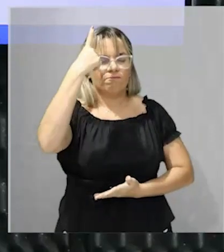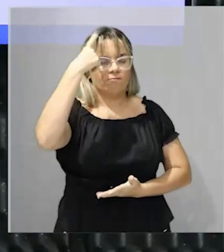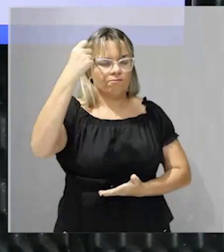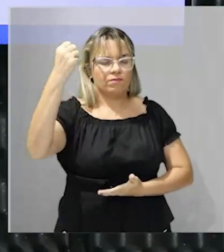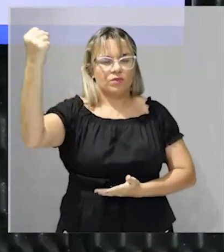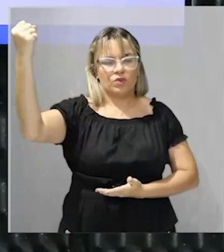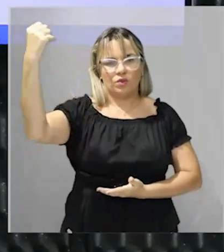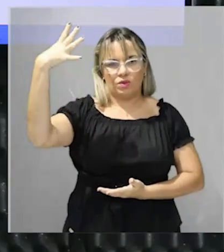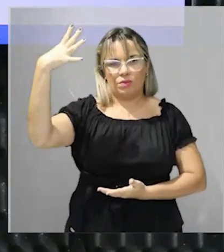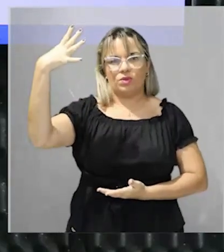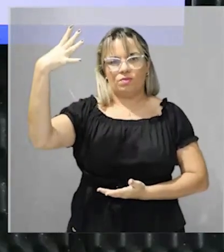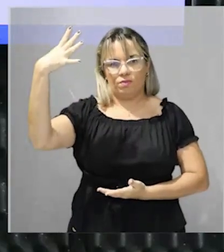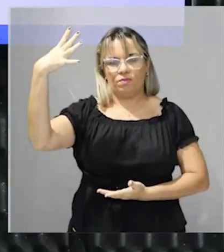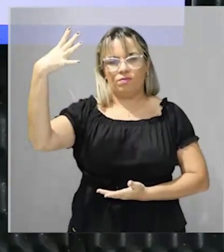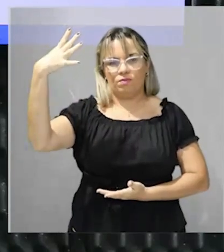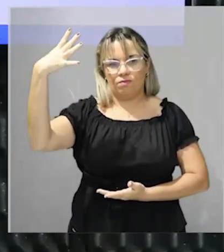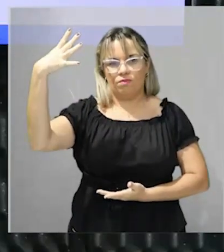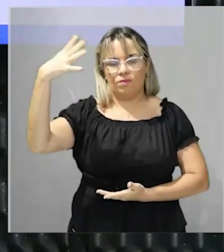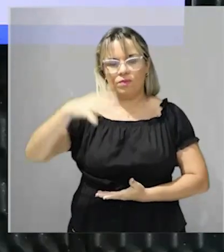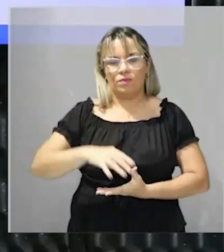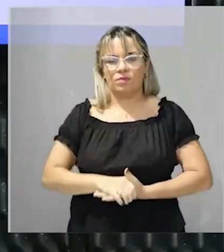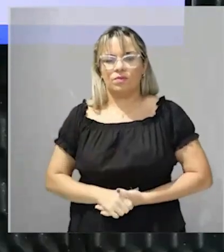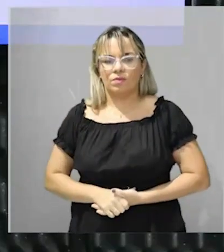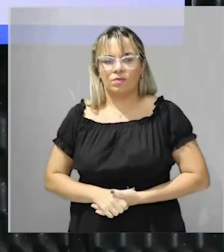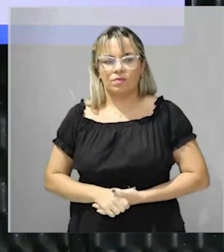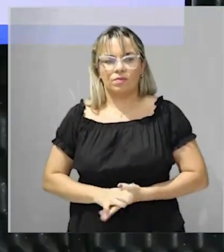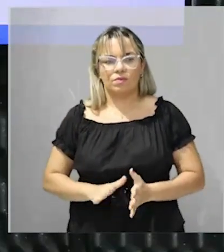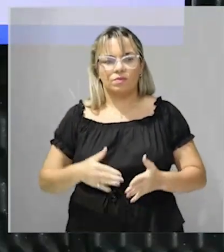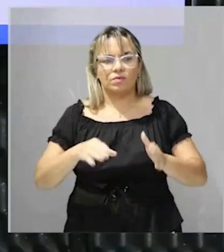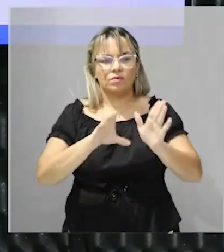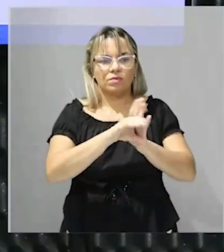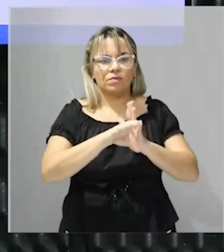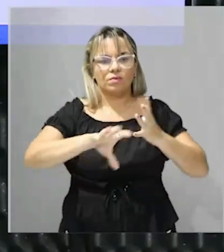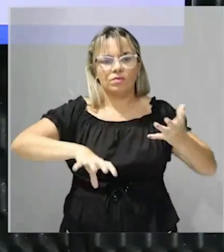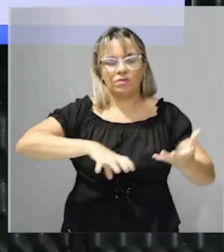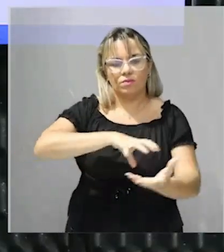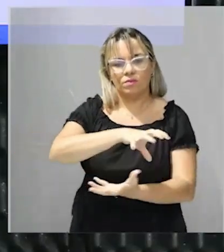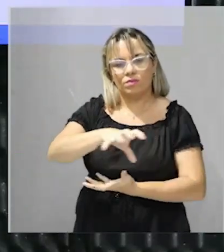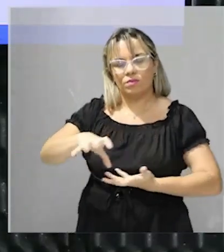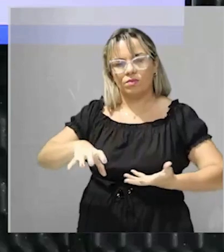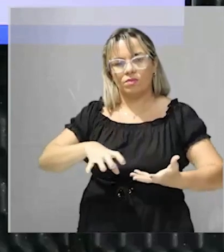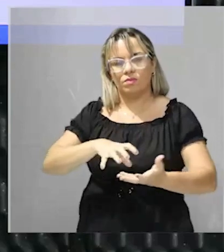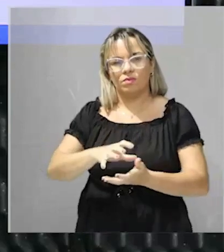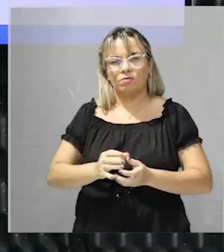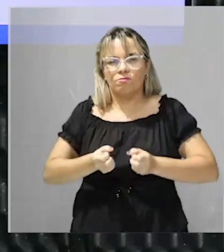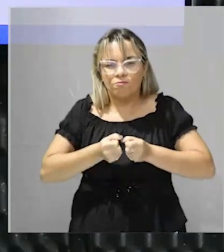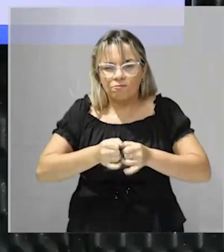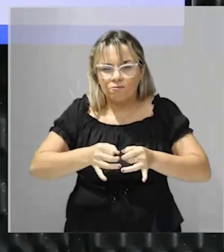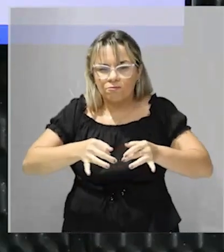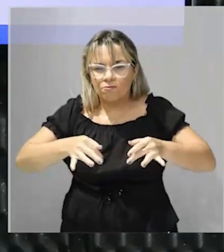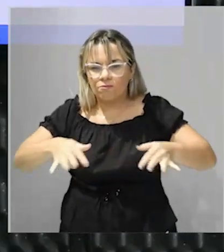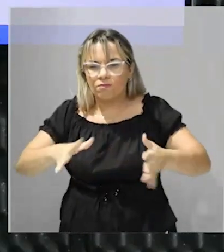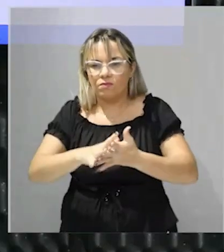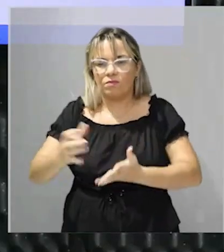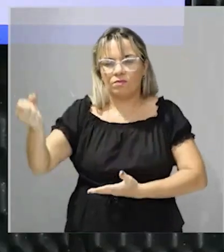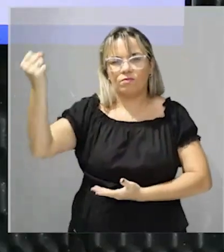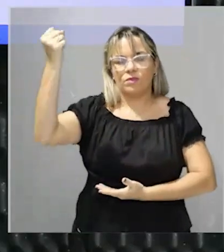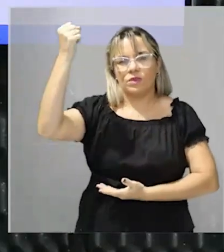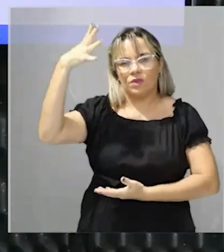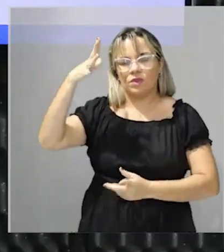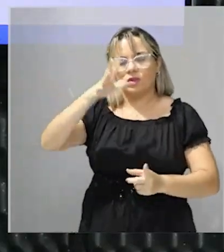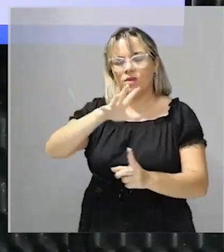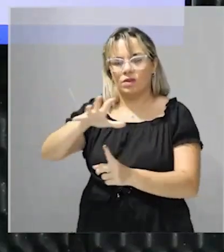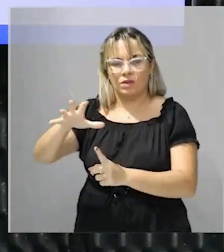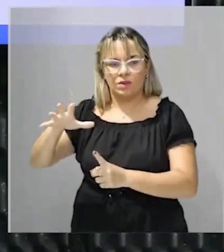do iluminismo esses conceitos revolucionários que ecoaram o iluminismo olha só